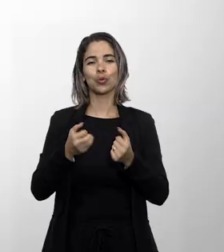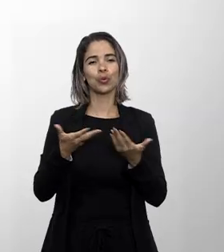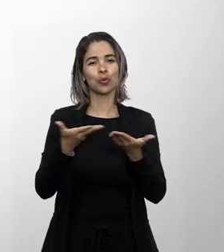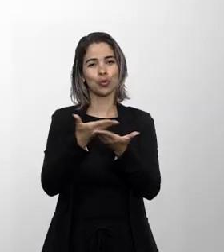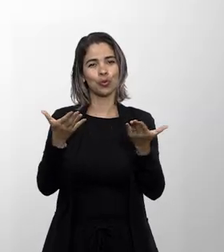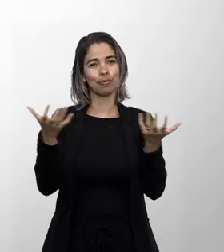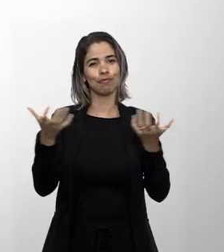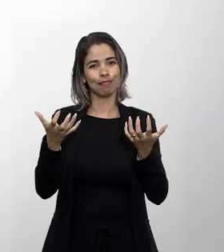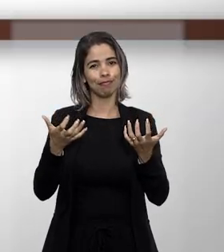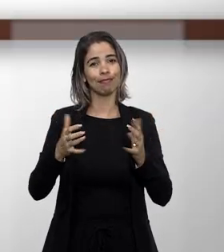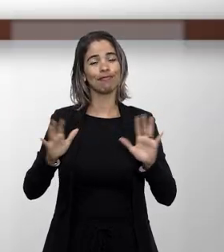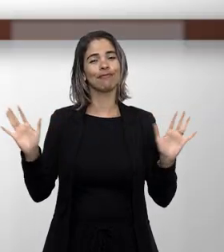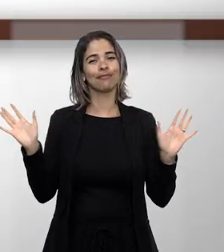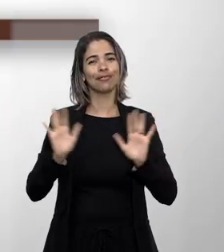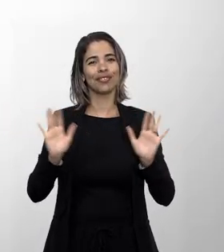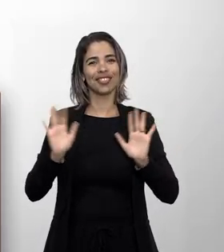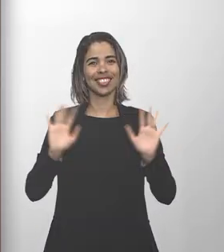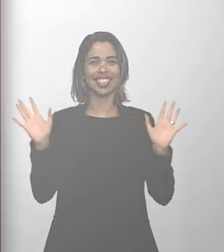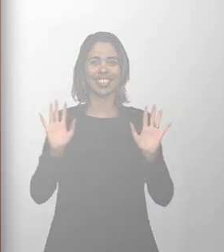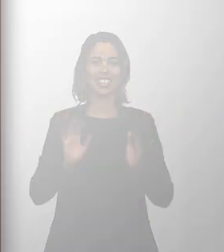a gente